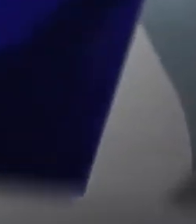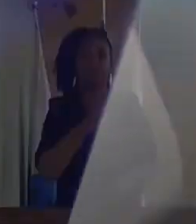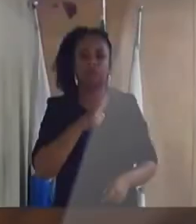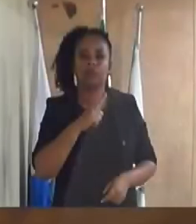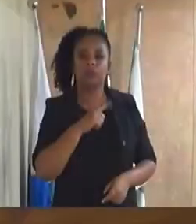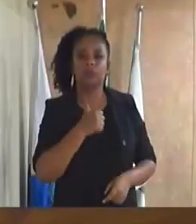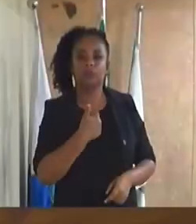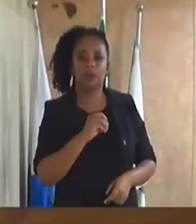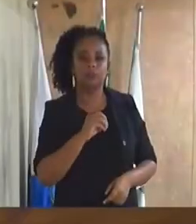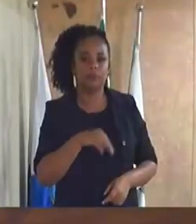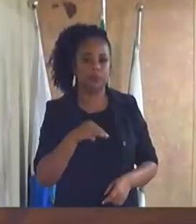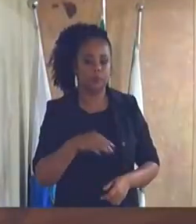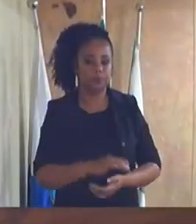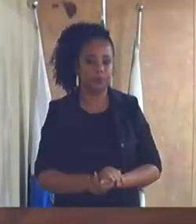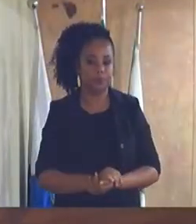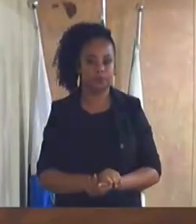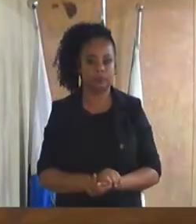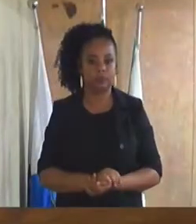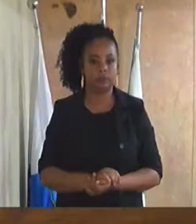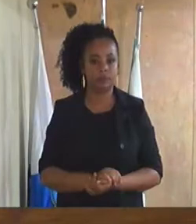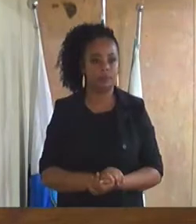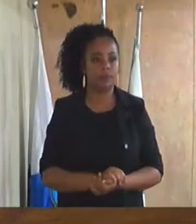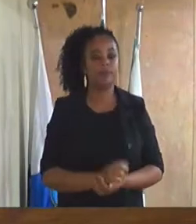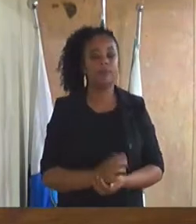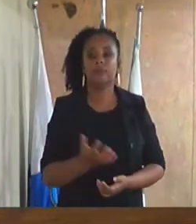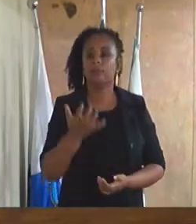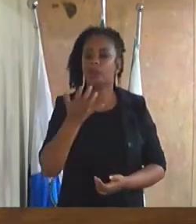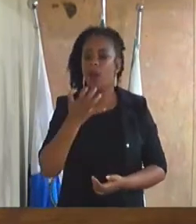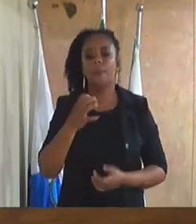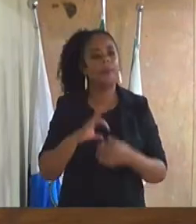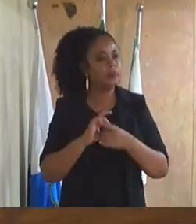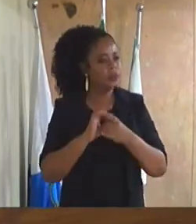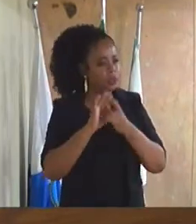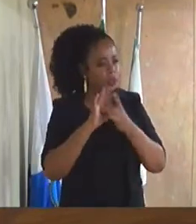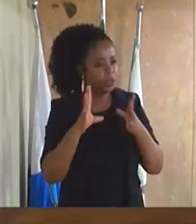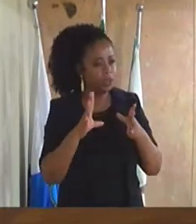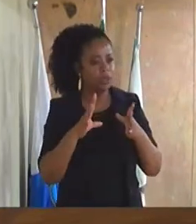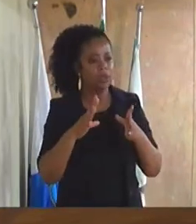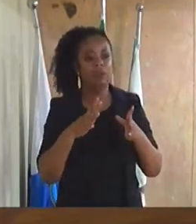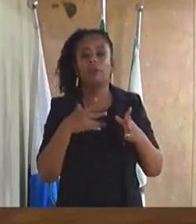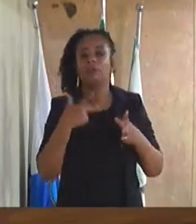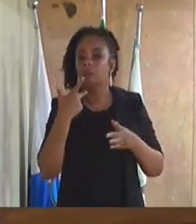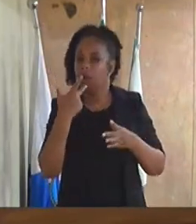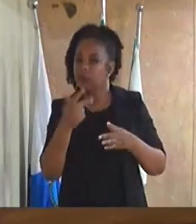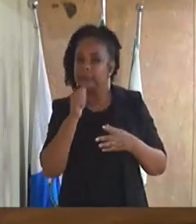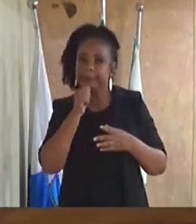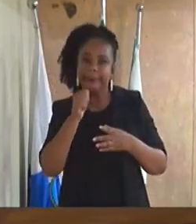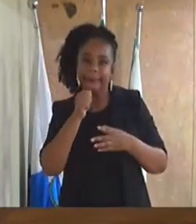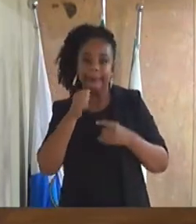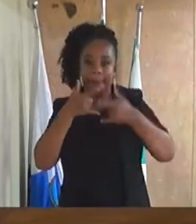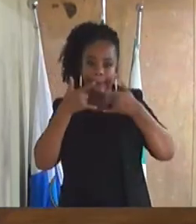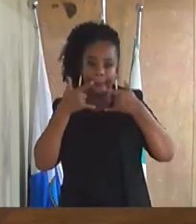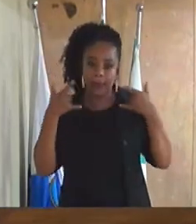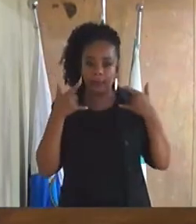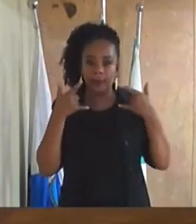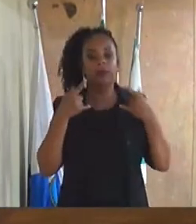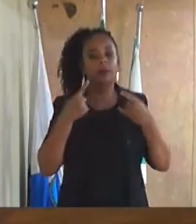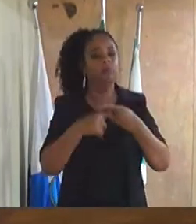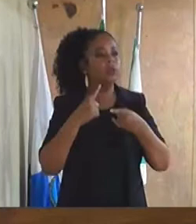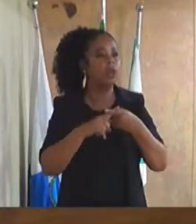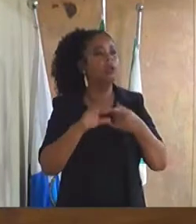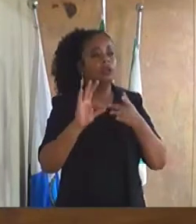Eu quero me permitir discursar sem máscara, até pelo... Permitido. ...potenciamento, eu saí de uma cirurgia